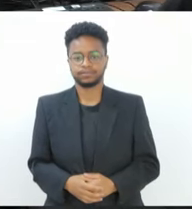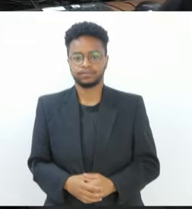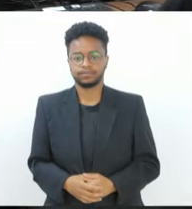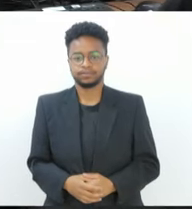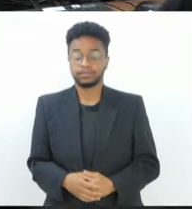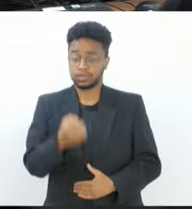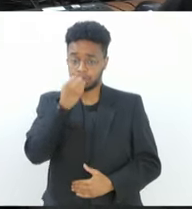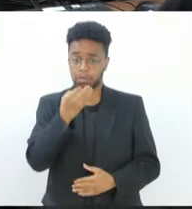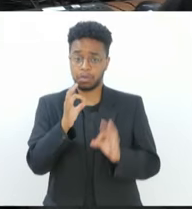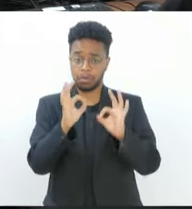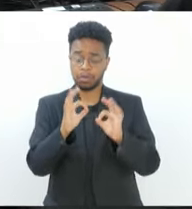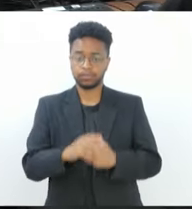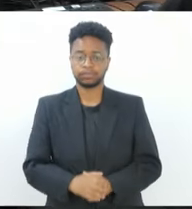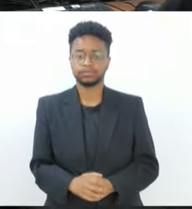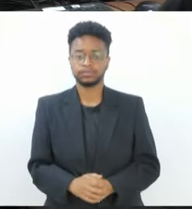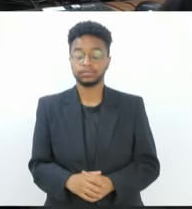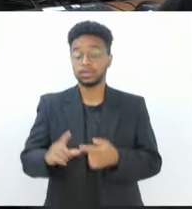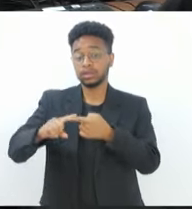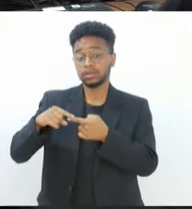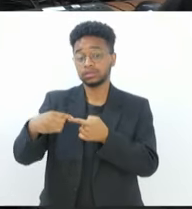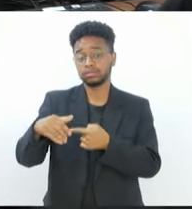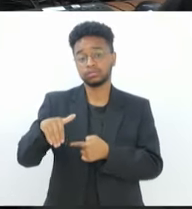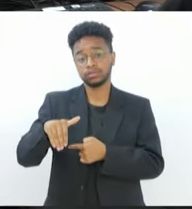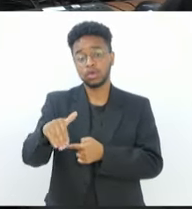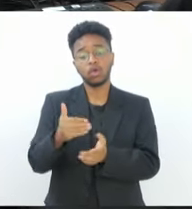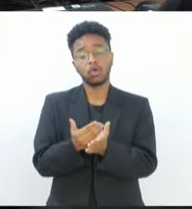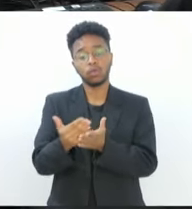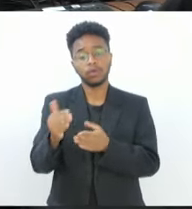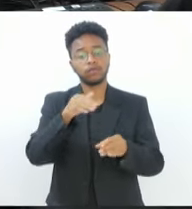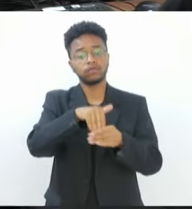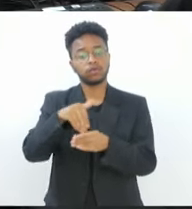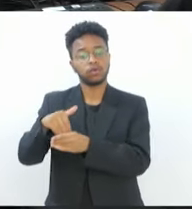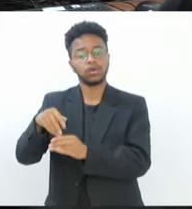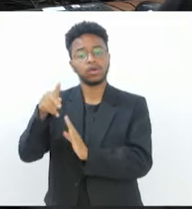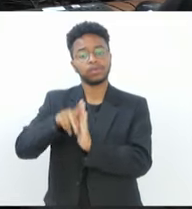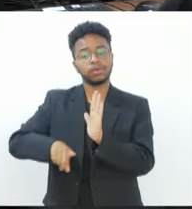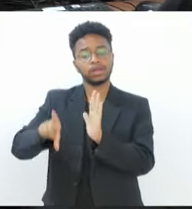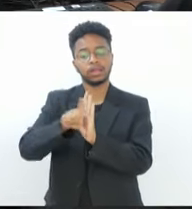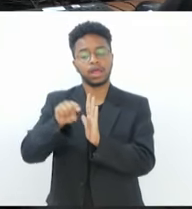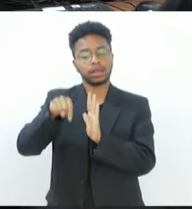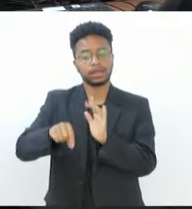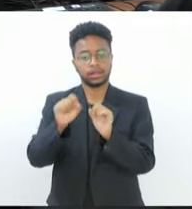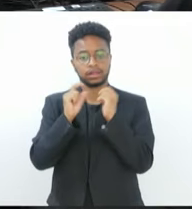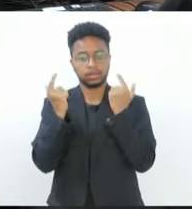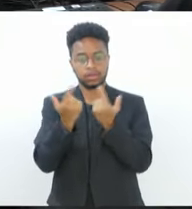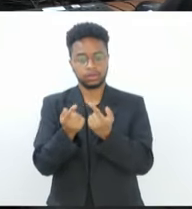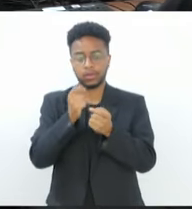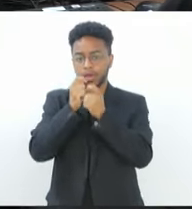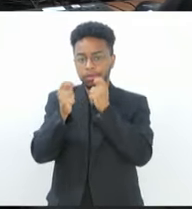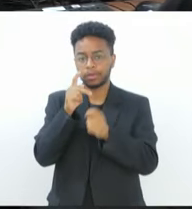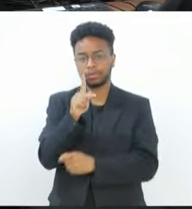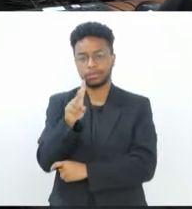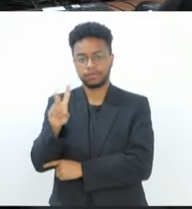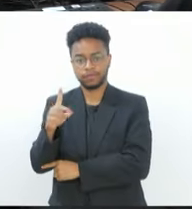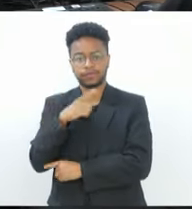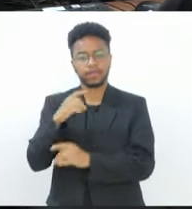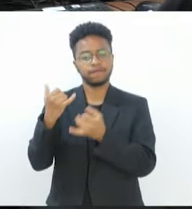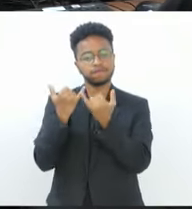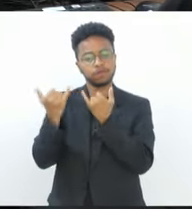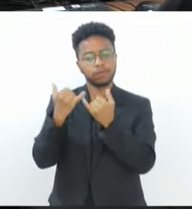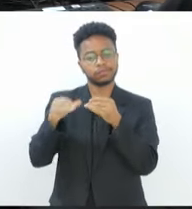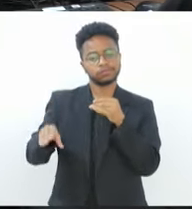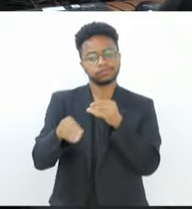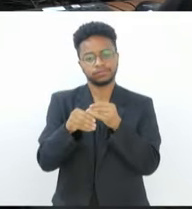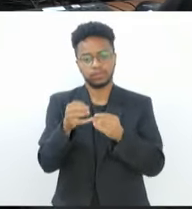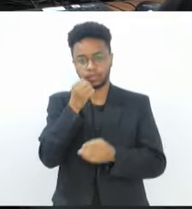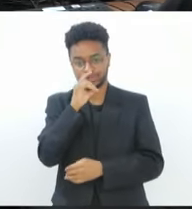Que bom, né? E daqui a pouco começa a sessão para votação de projetos no plenário da Alerje. O repórter Paulo Vitor Viviani tem mais informações.